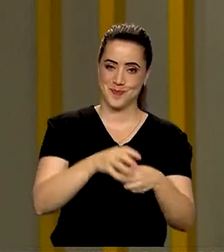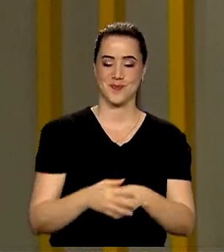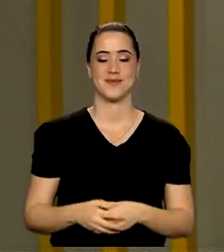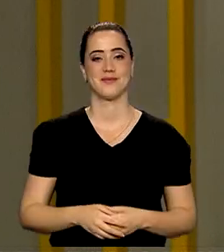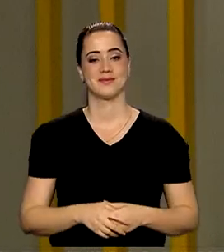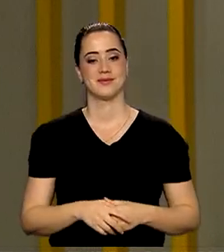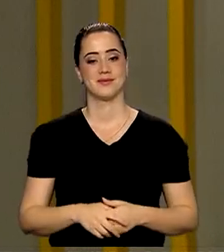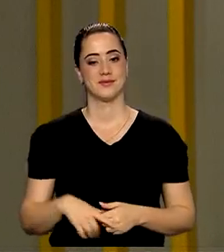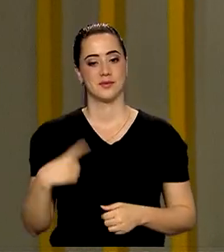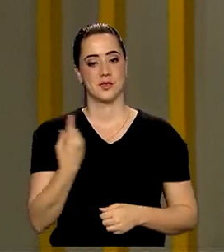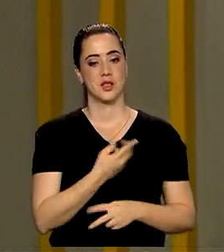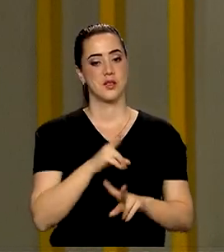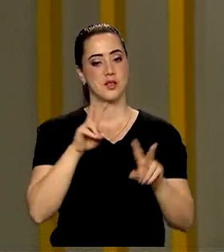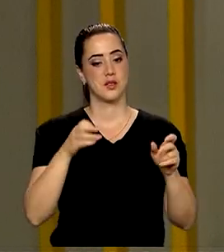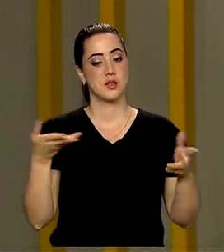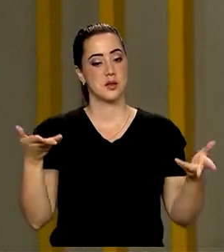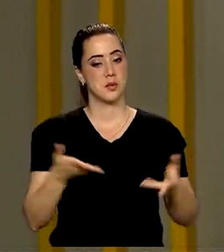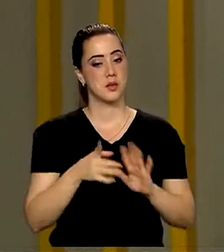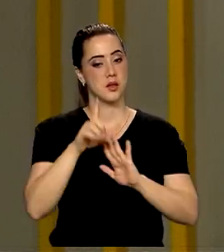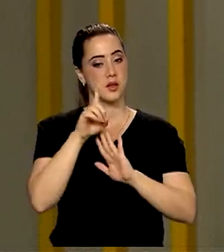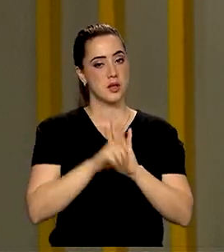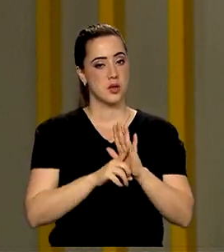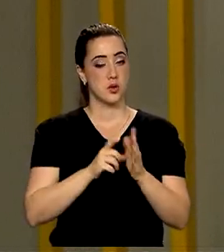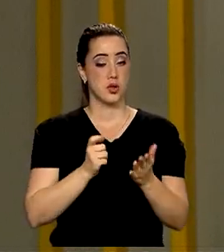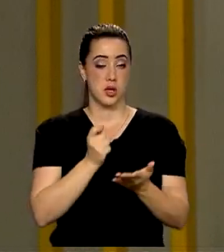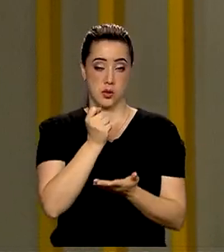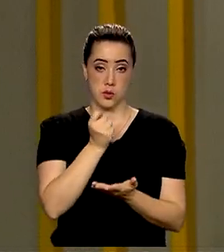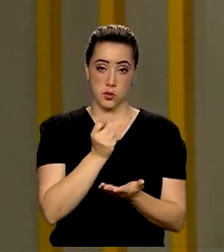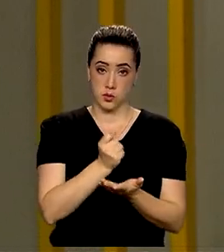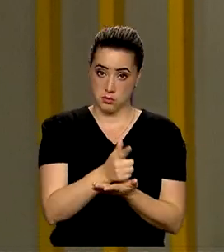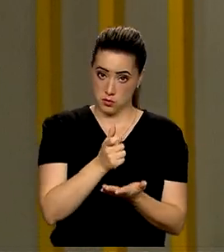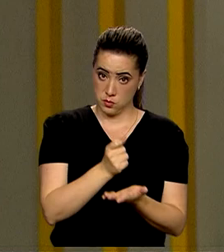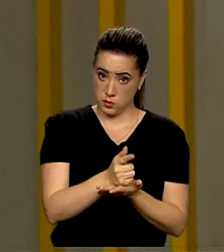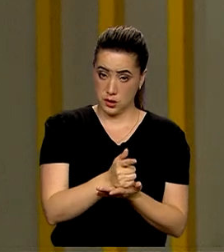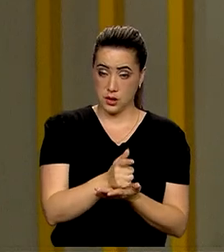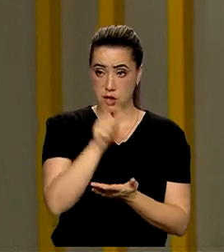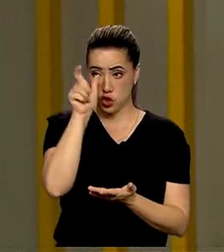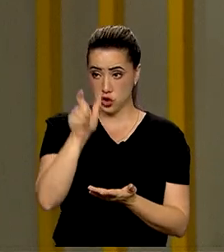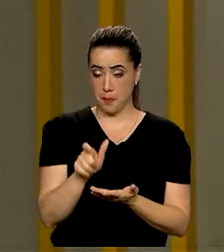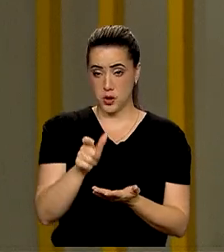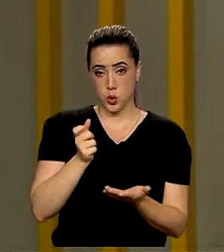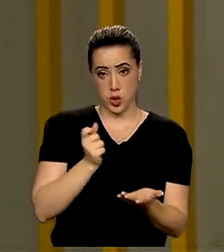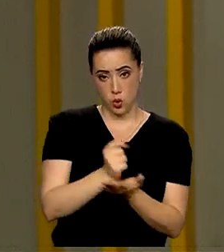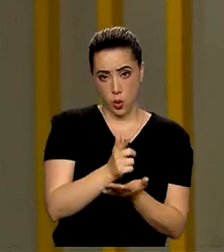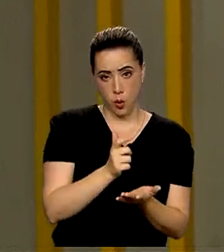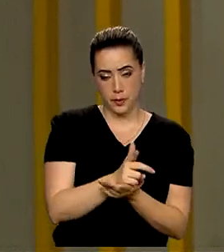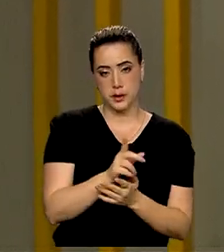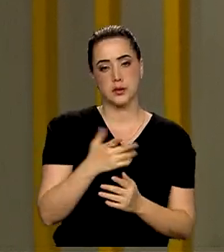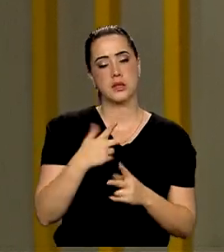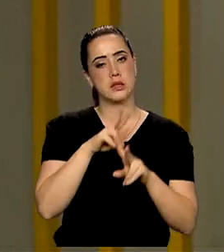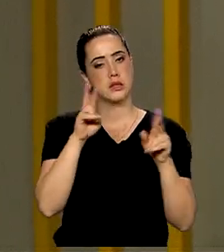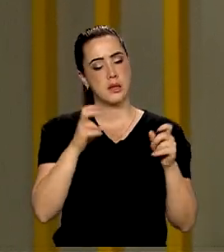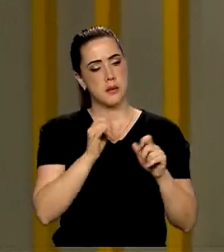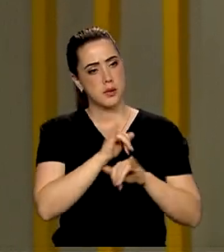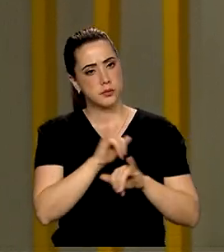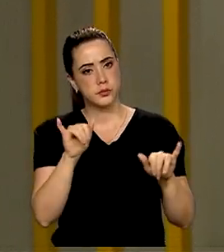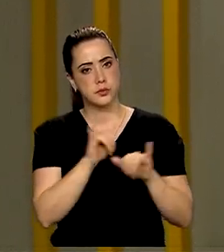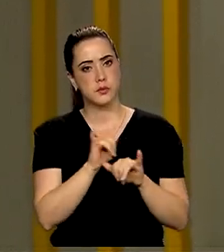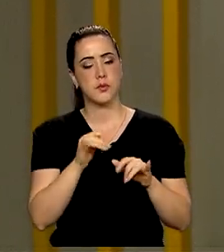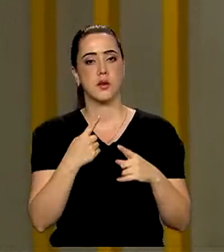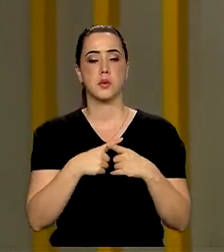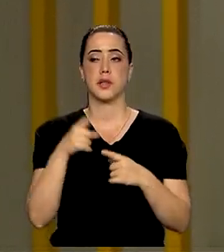Nosso assunto agora é o direito do consumidor. Assunto inclusive que ganhou destaque nesses últimos dias com o